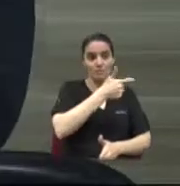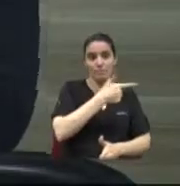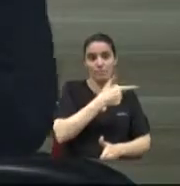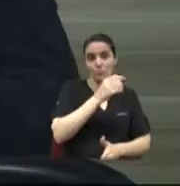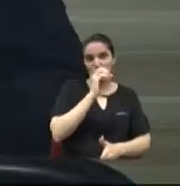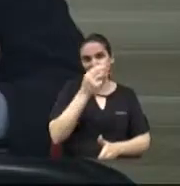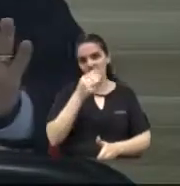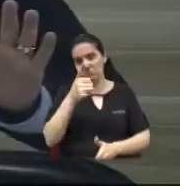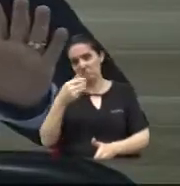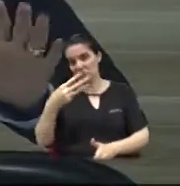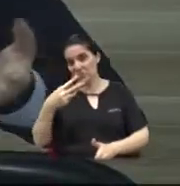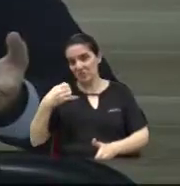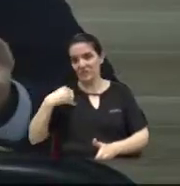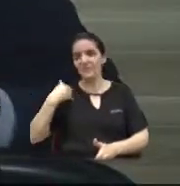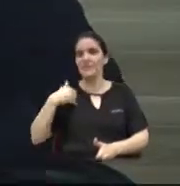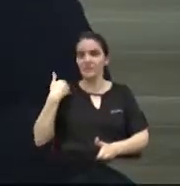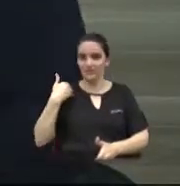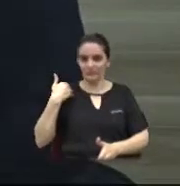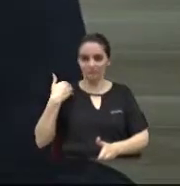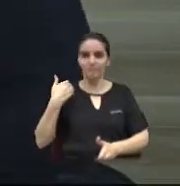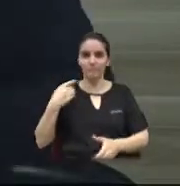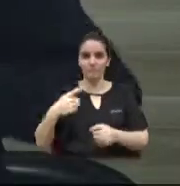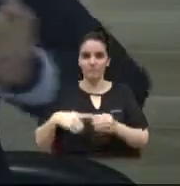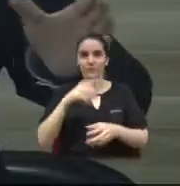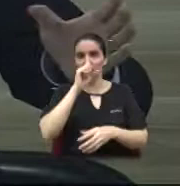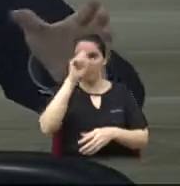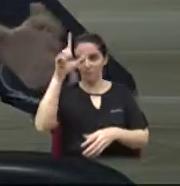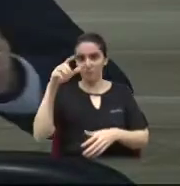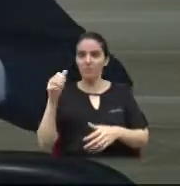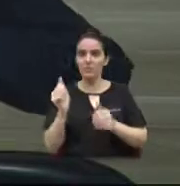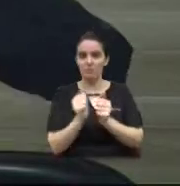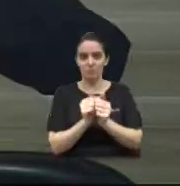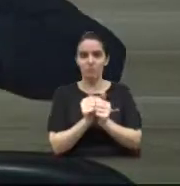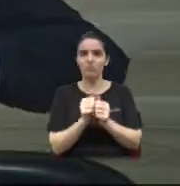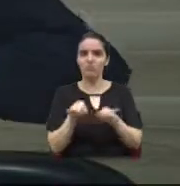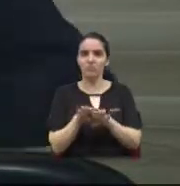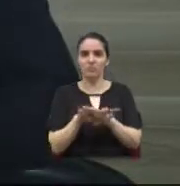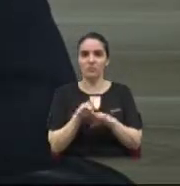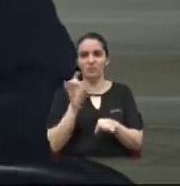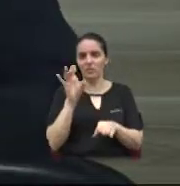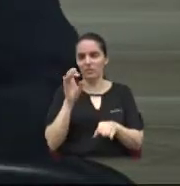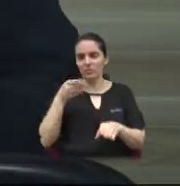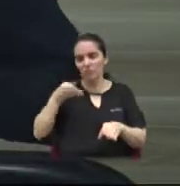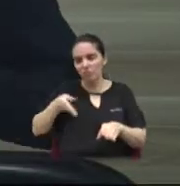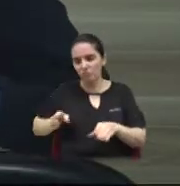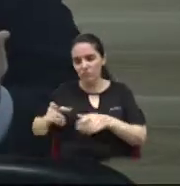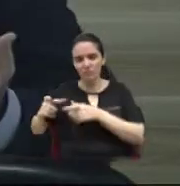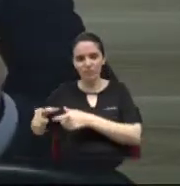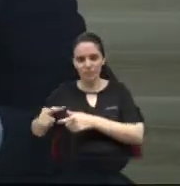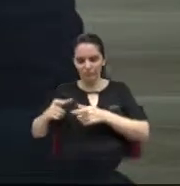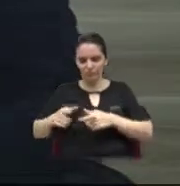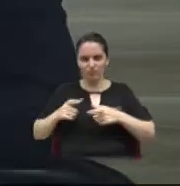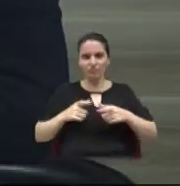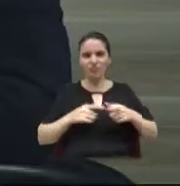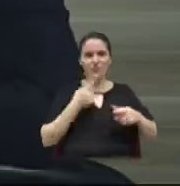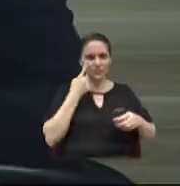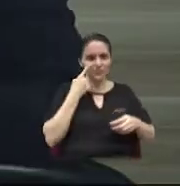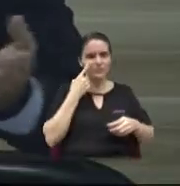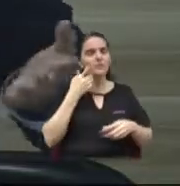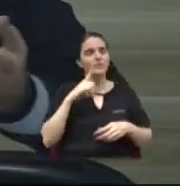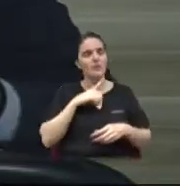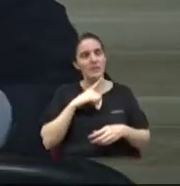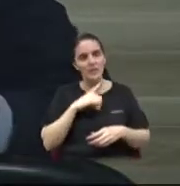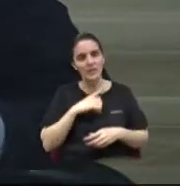com certeza, Limeira deve estar dentro da estatística. É só andar nos bairros e a gente percebe que, até como médico, gente acaba